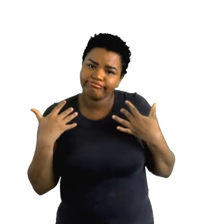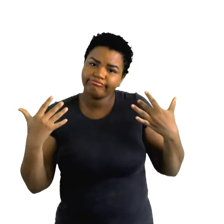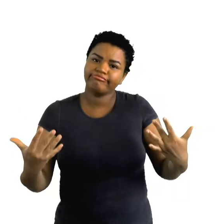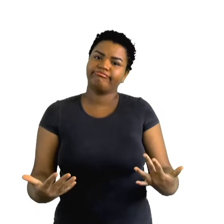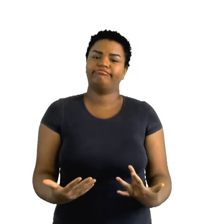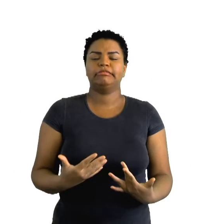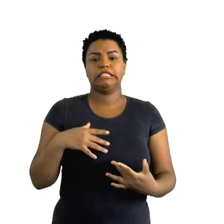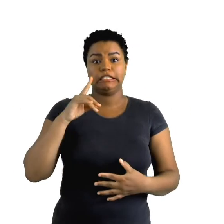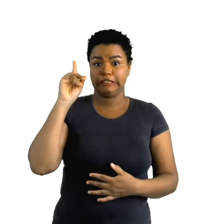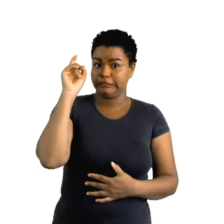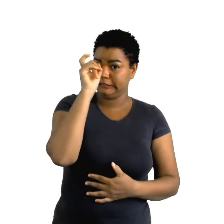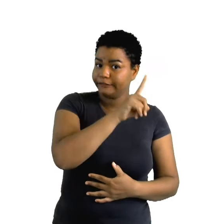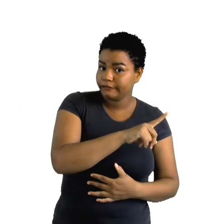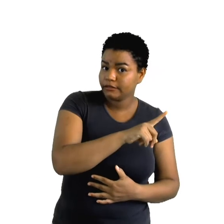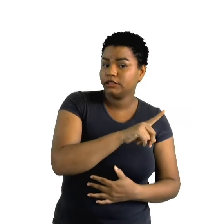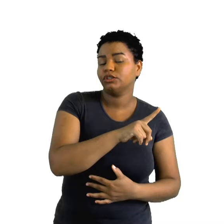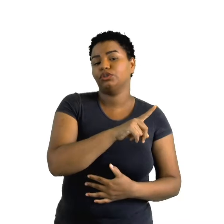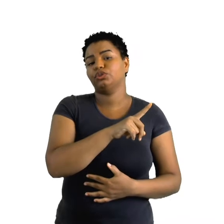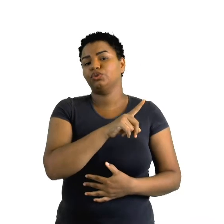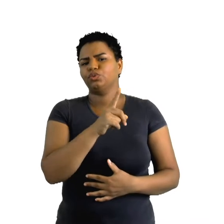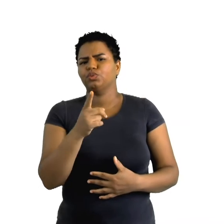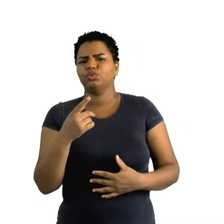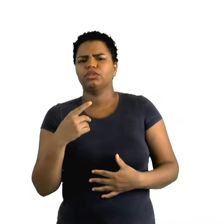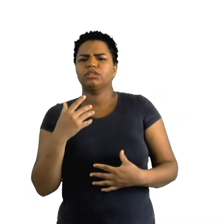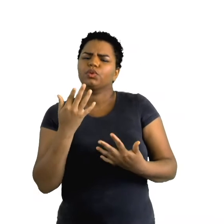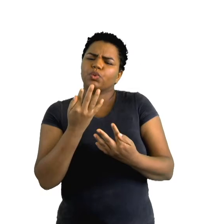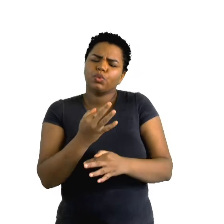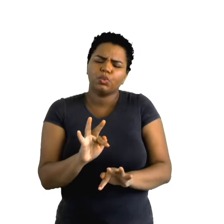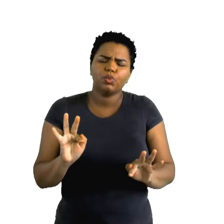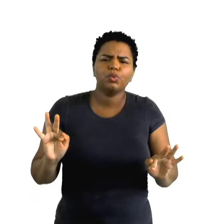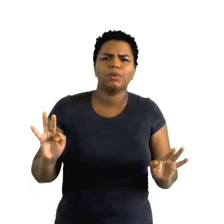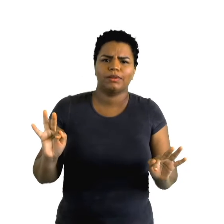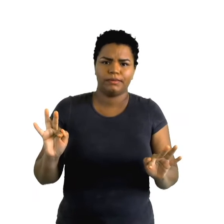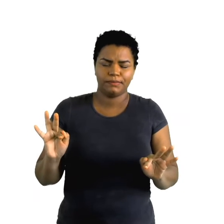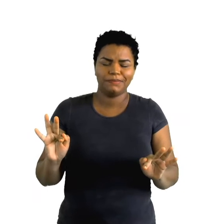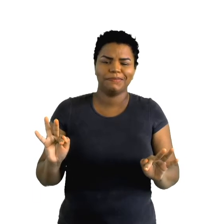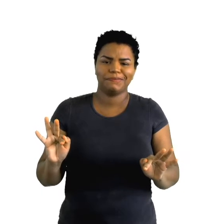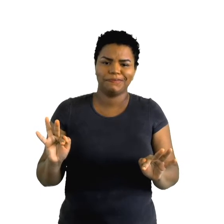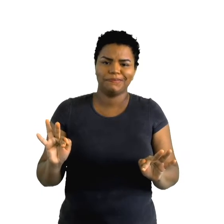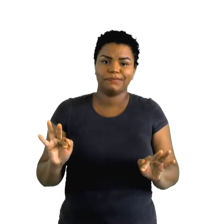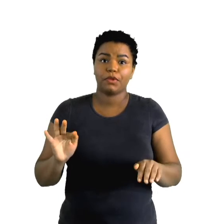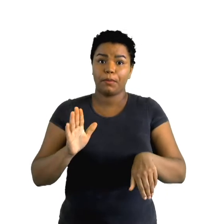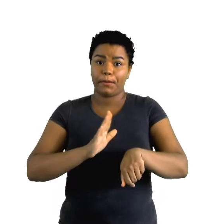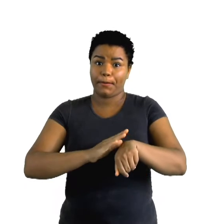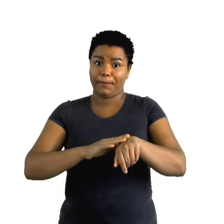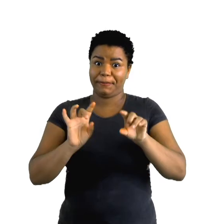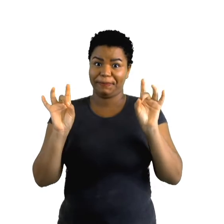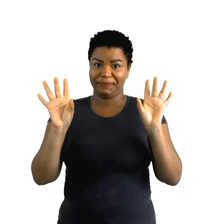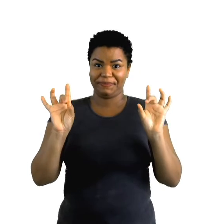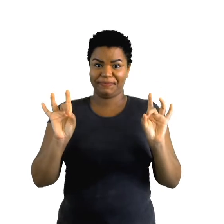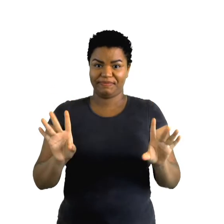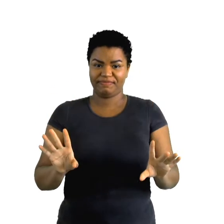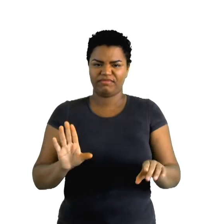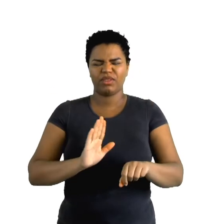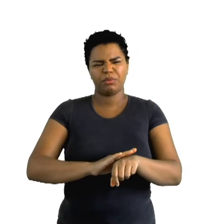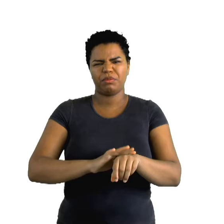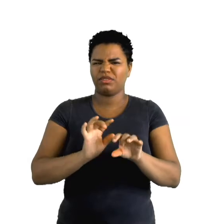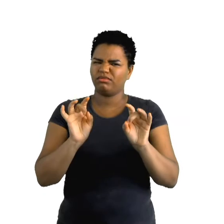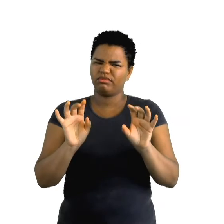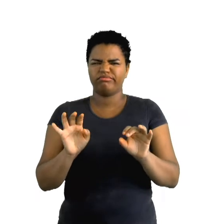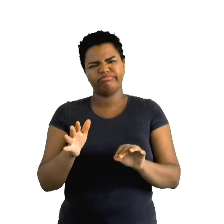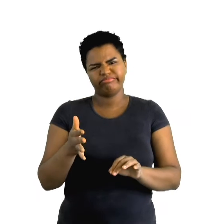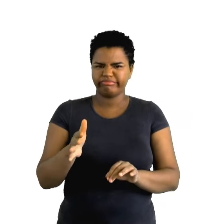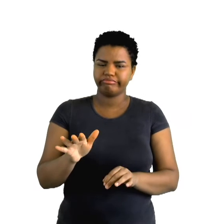dificuldades, suas dores. Um momento muito especial, um momento não tão especial assim.